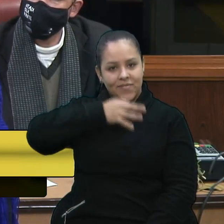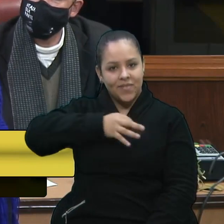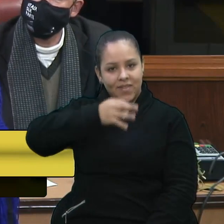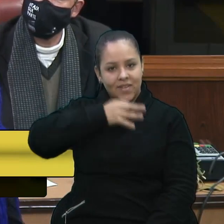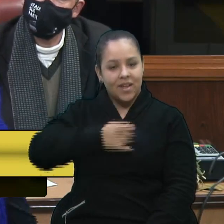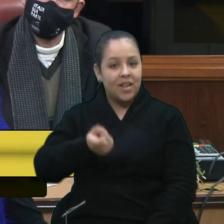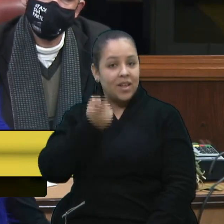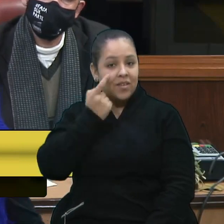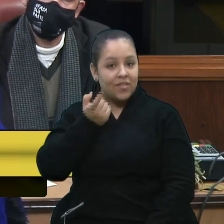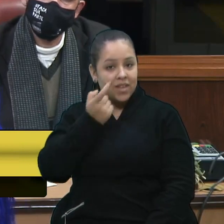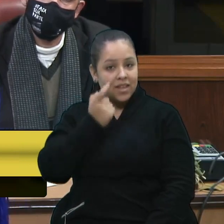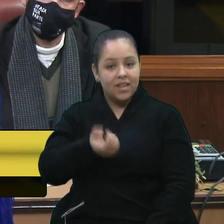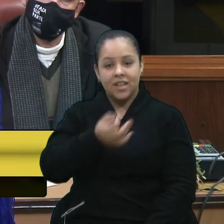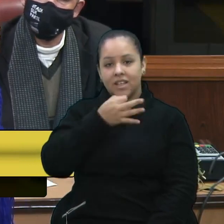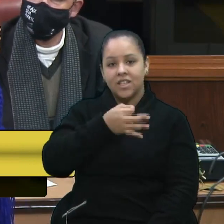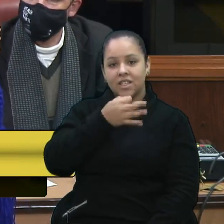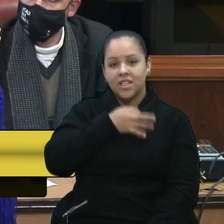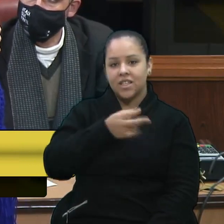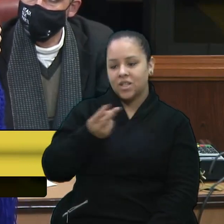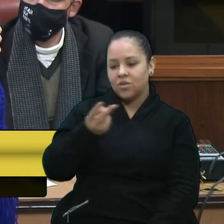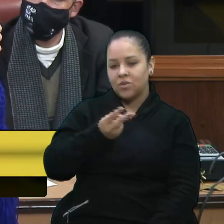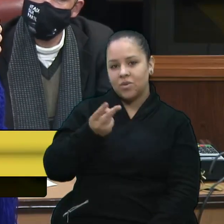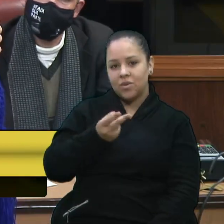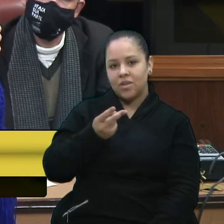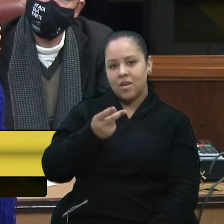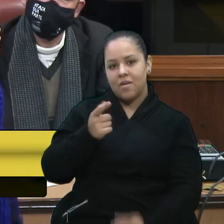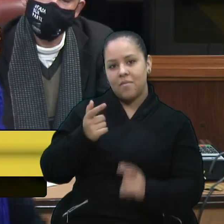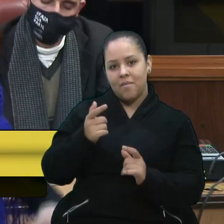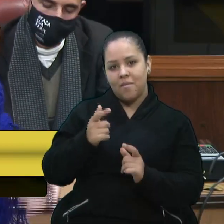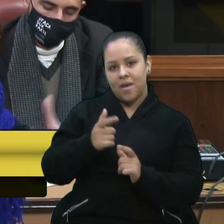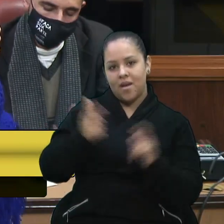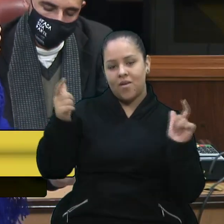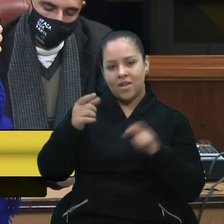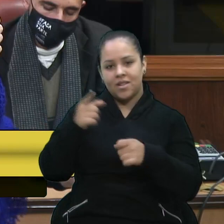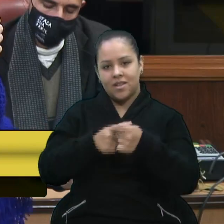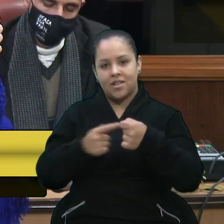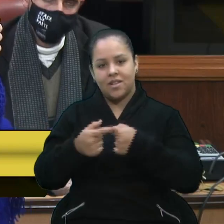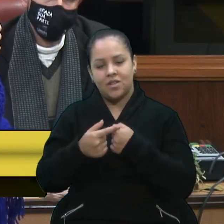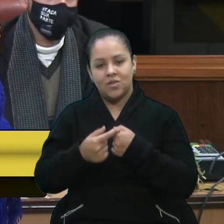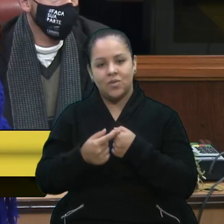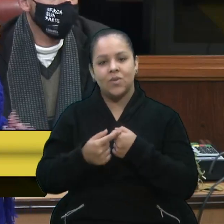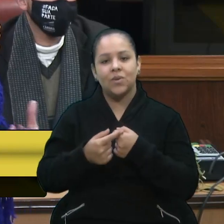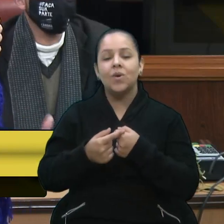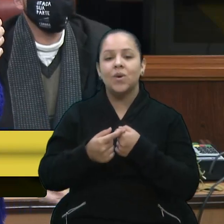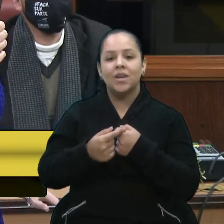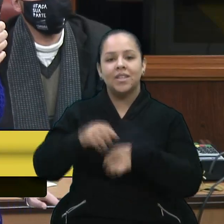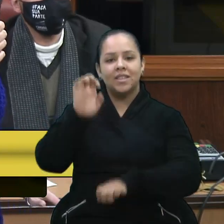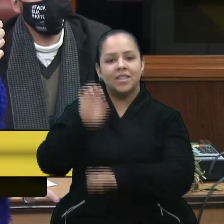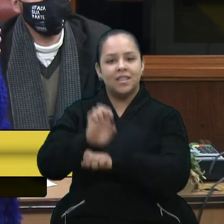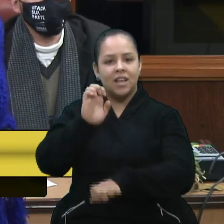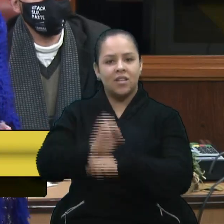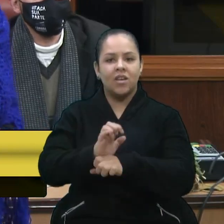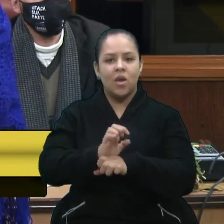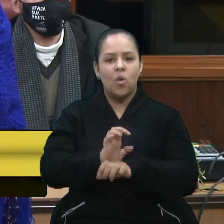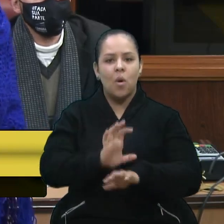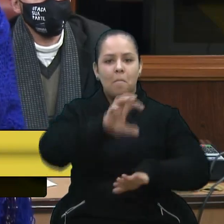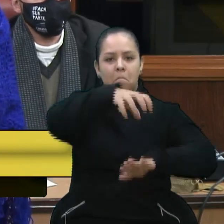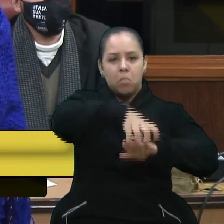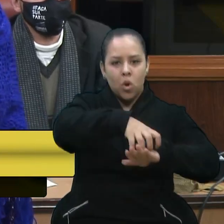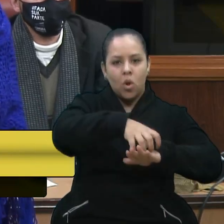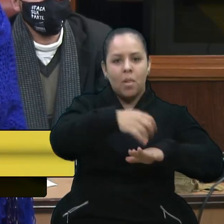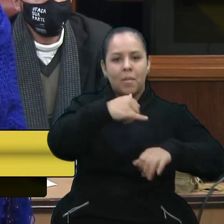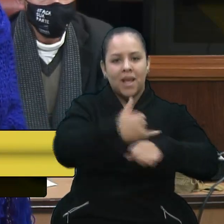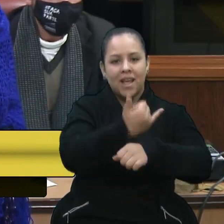verificar a Caxias, que é a segunda maior cidade do Estado, polo metal mecânico, uma economia muito forte, mas que também